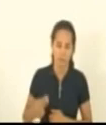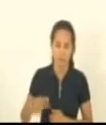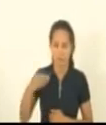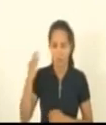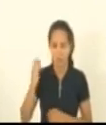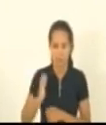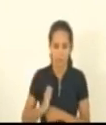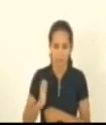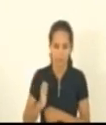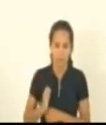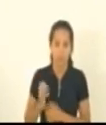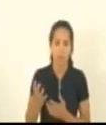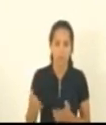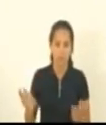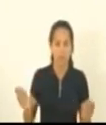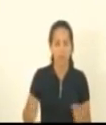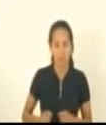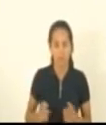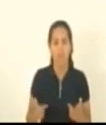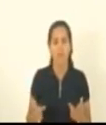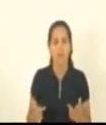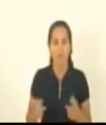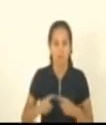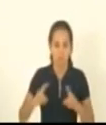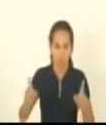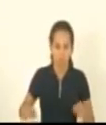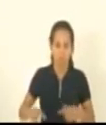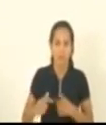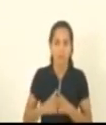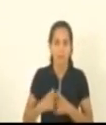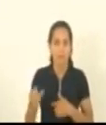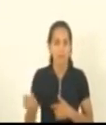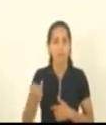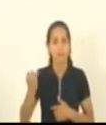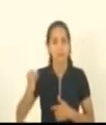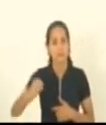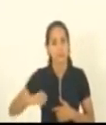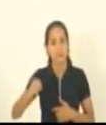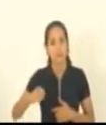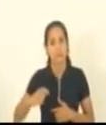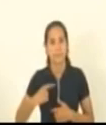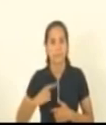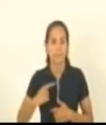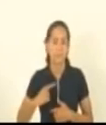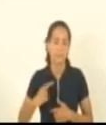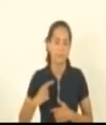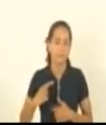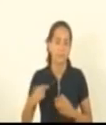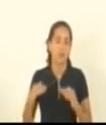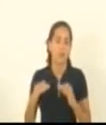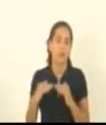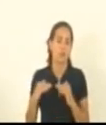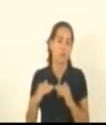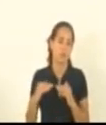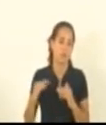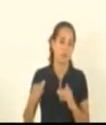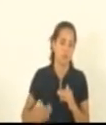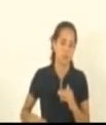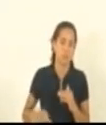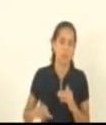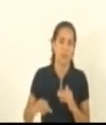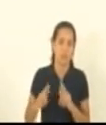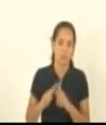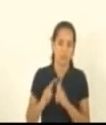cargo é um cargo que tem atribuições importantes e que tem total compatibilidade com o cargo de